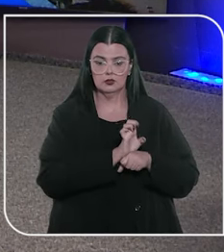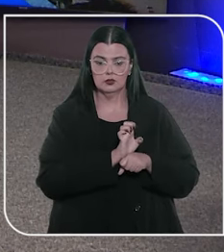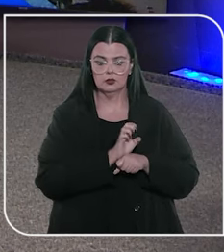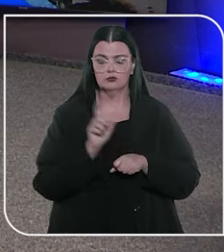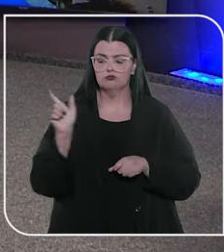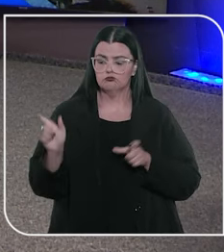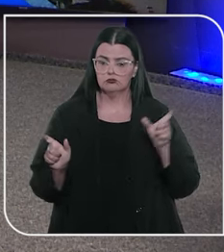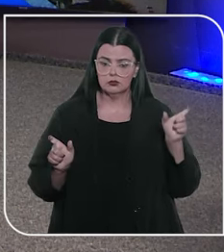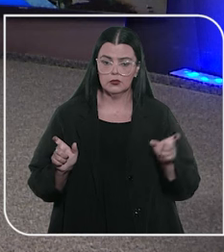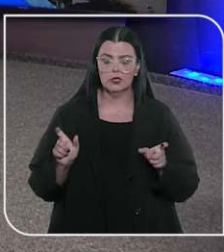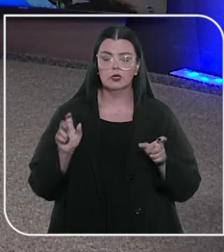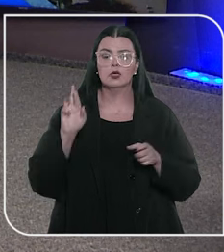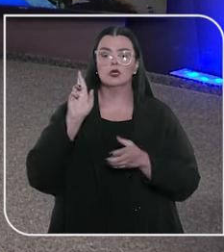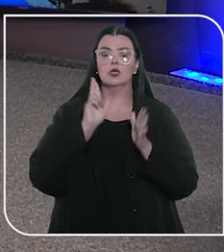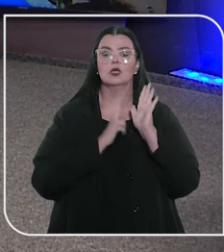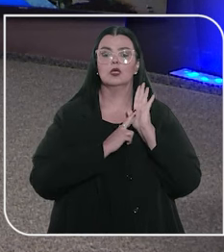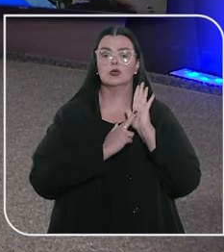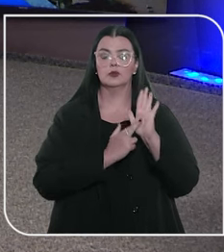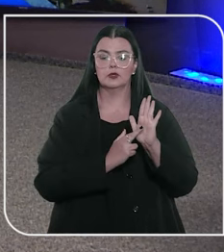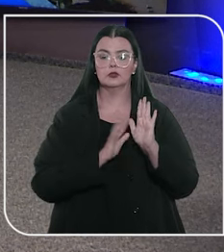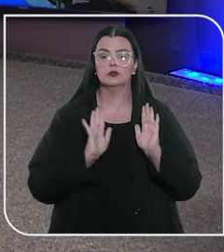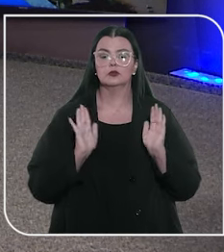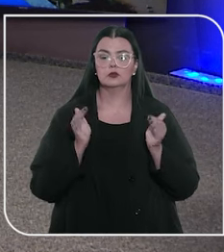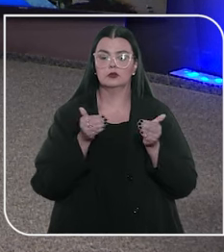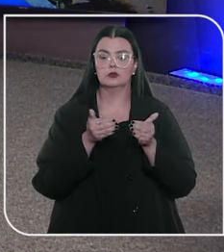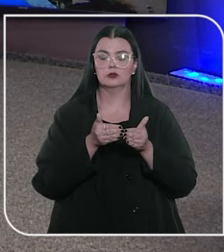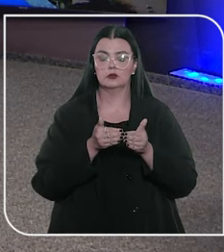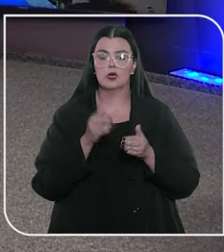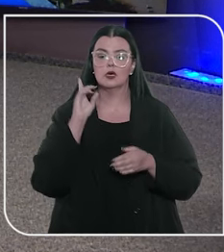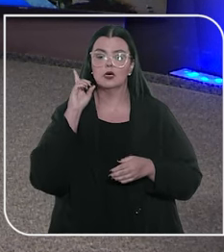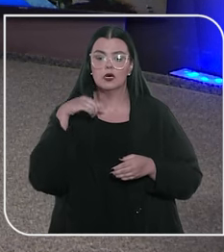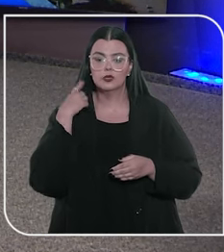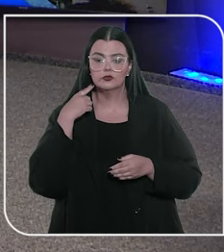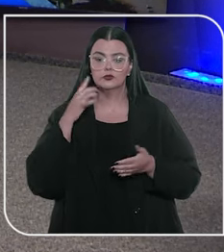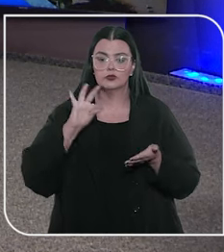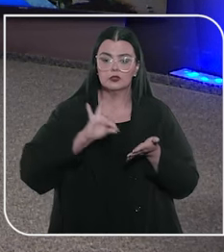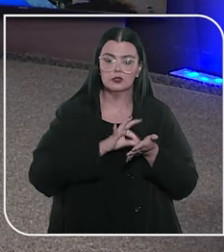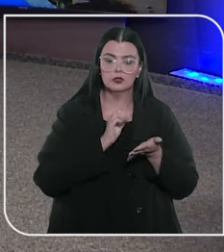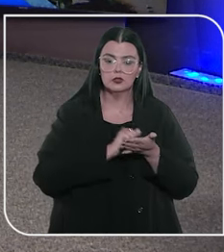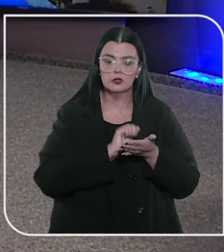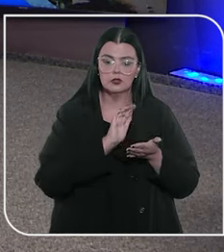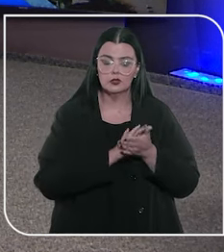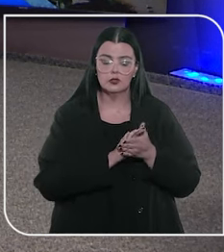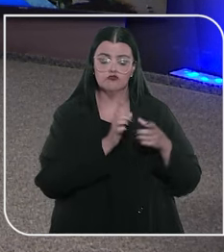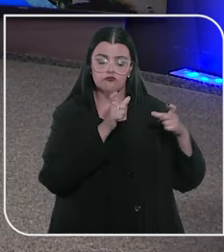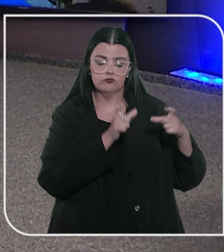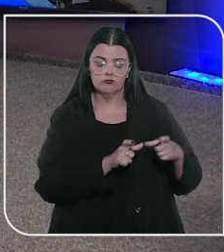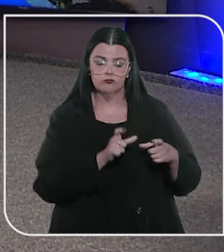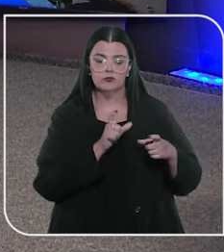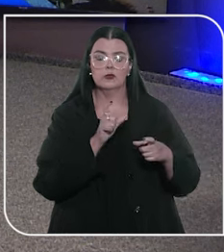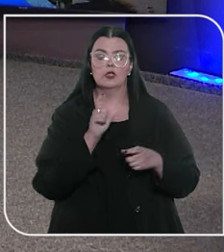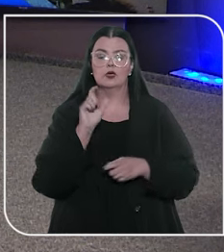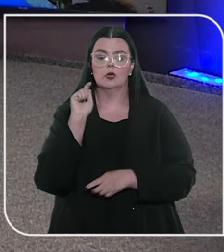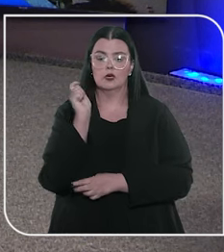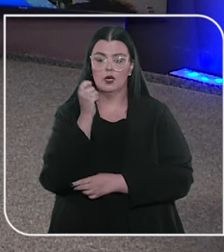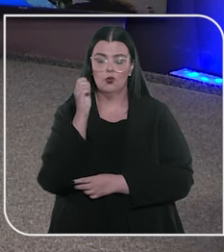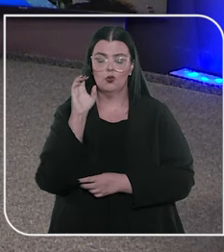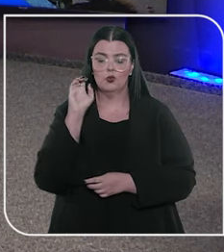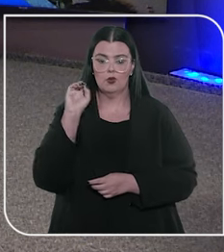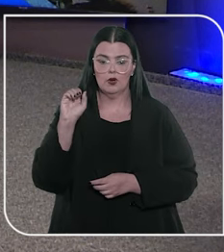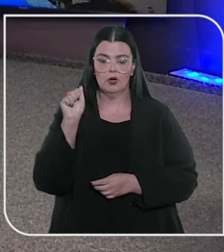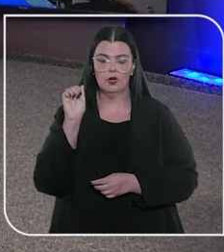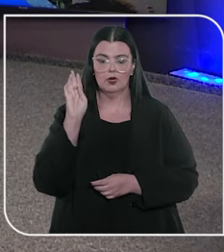em que as partes estejam representadas exclusivamente por advogados inscritos na seccional gaúcha da OAB